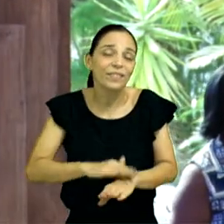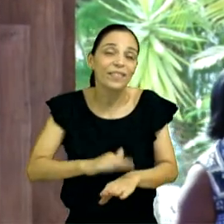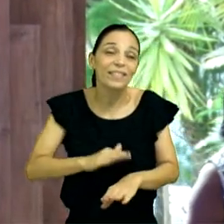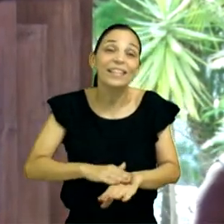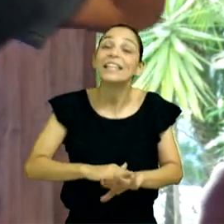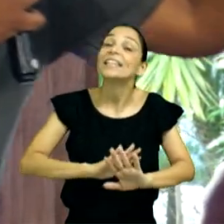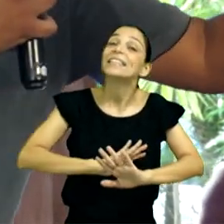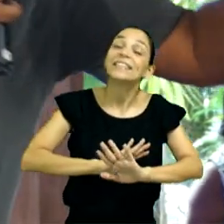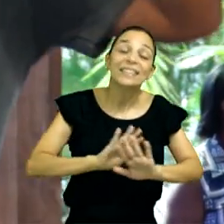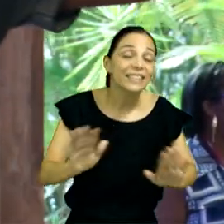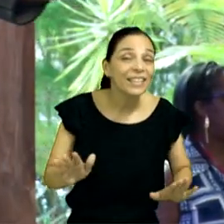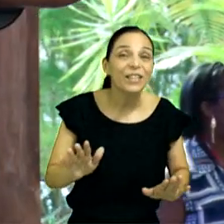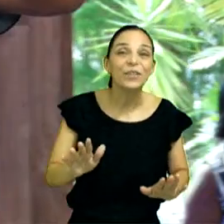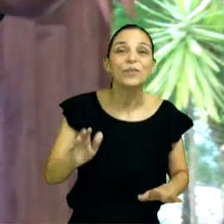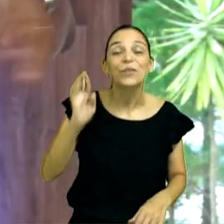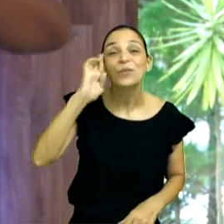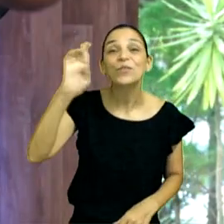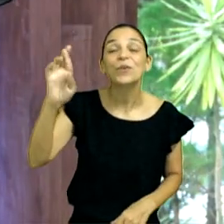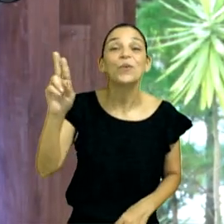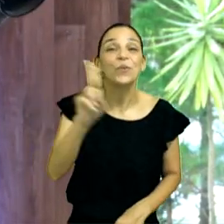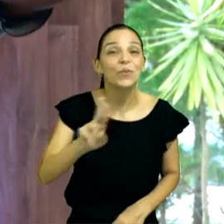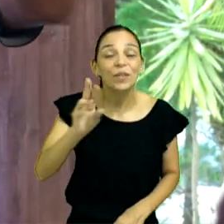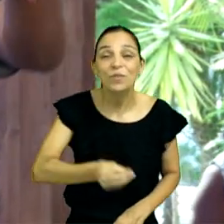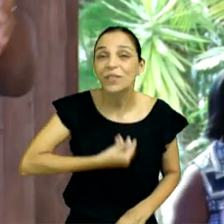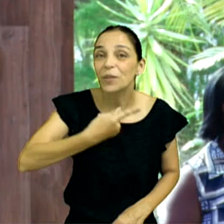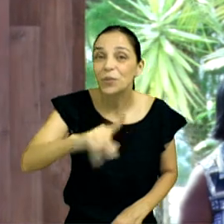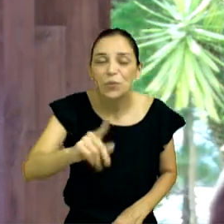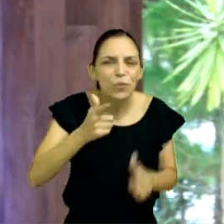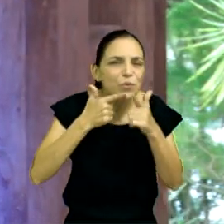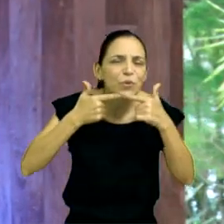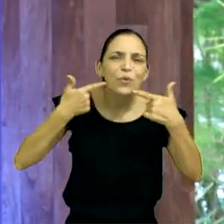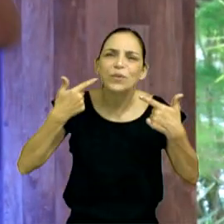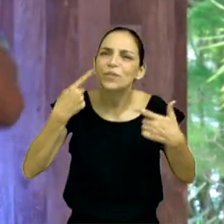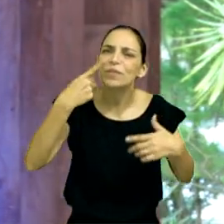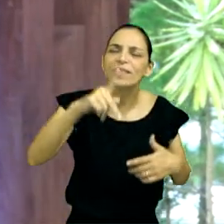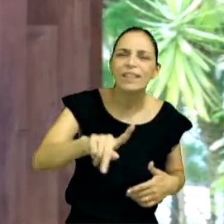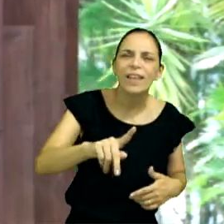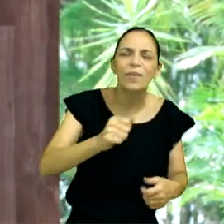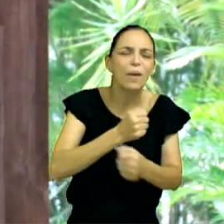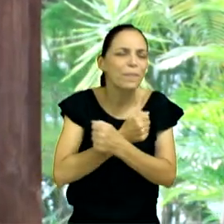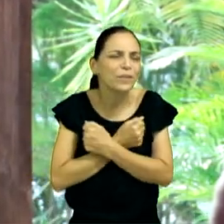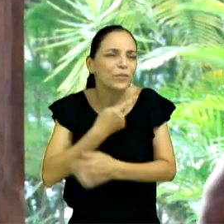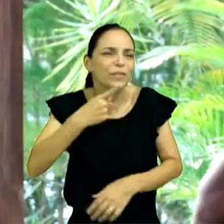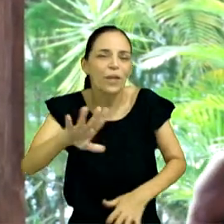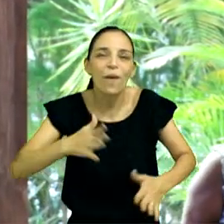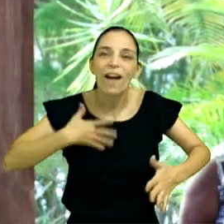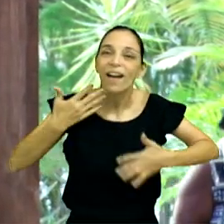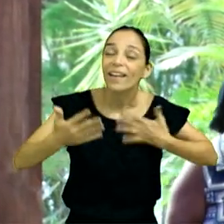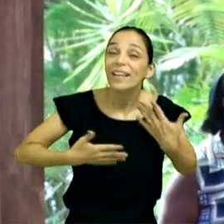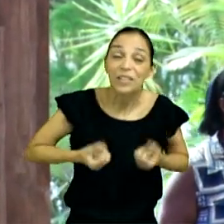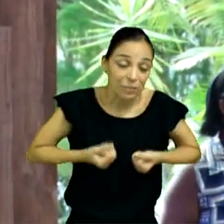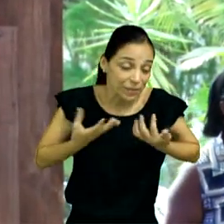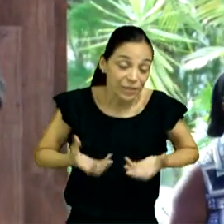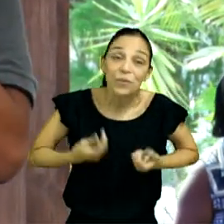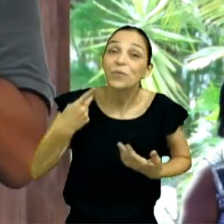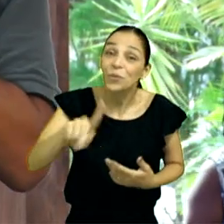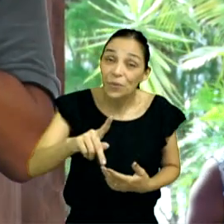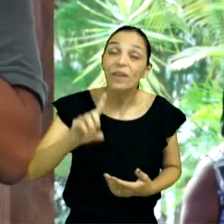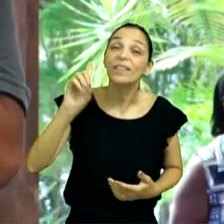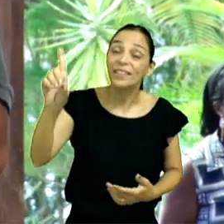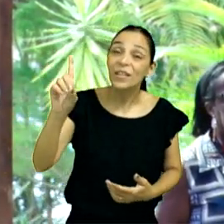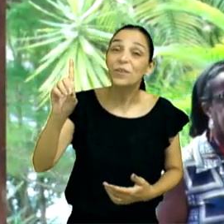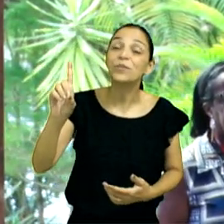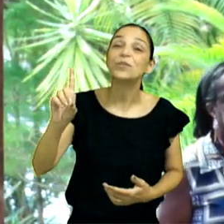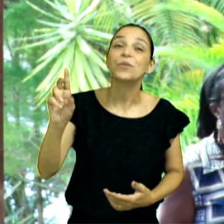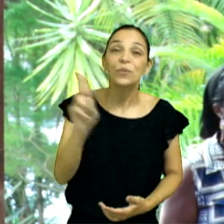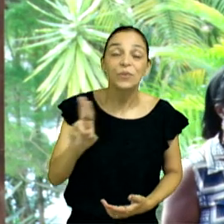ele vai usar o seu jeito, vai usar o seu sorriso, oramos lá no início, ele vai usar o teu abraço, vai usar a tua alegria, a expressão, Deus vai